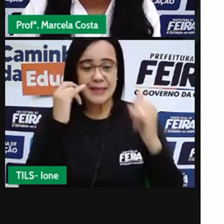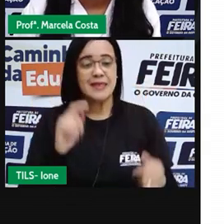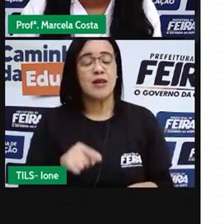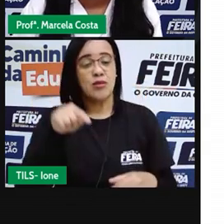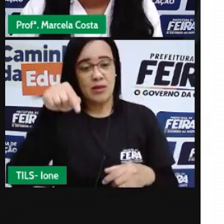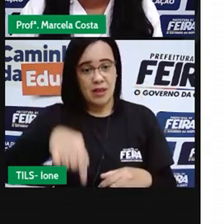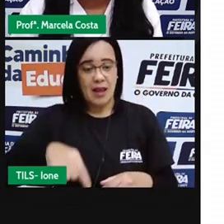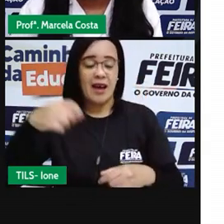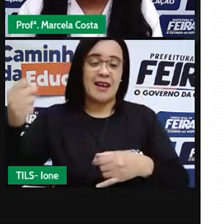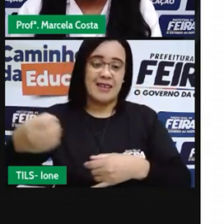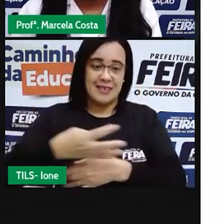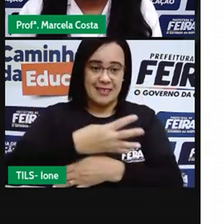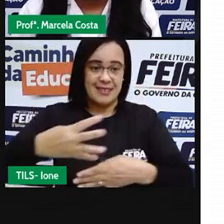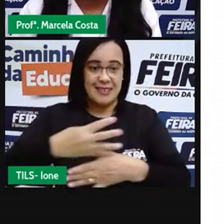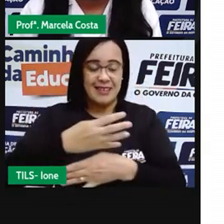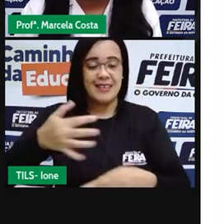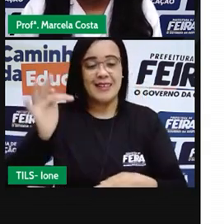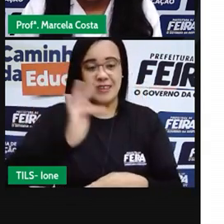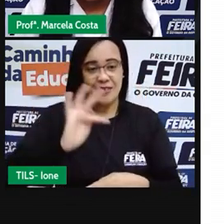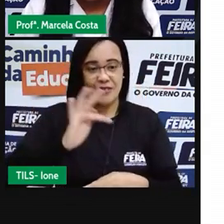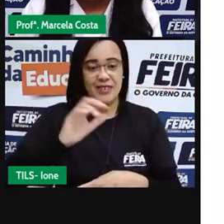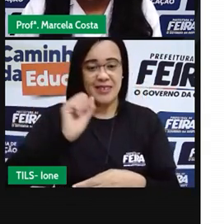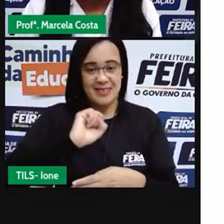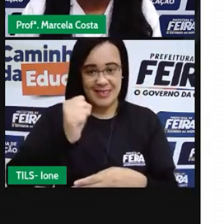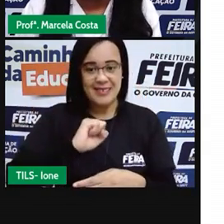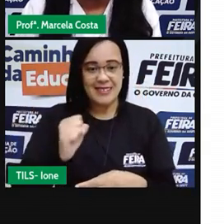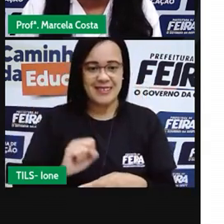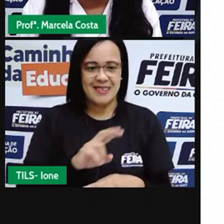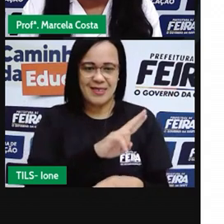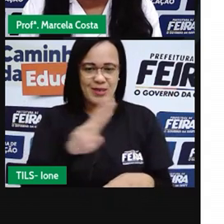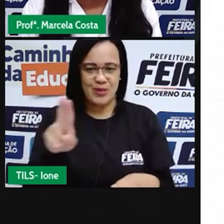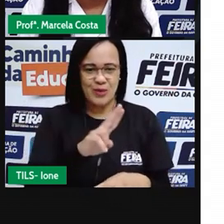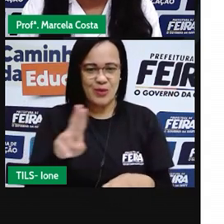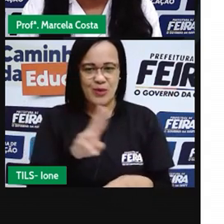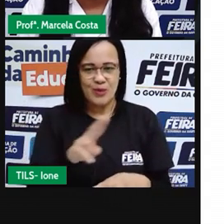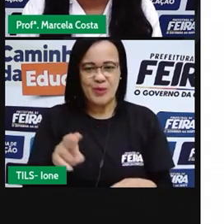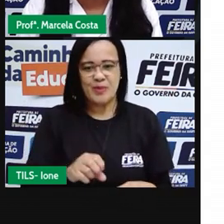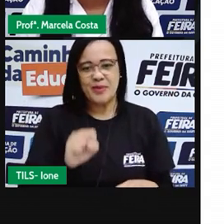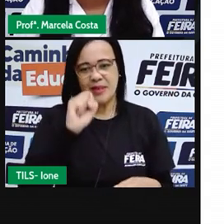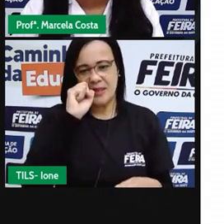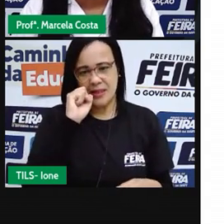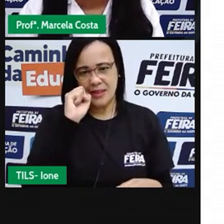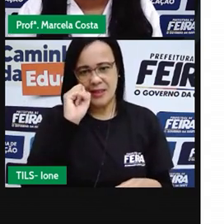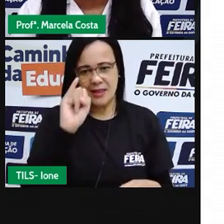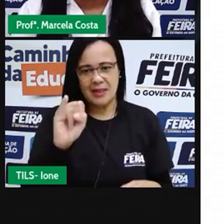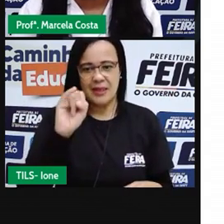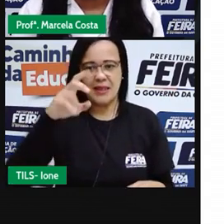Cultural do SIPAC. Ele mostra